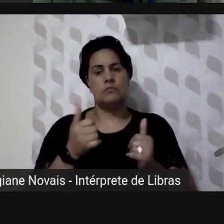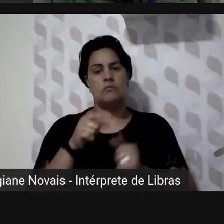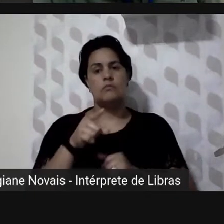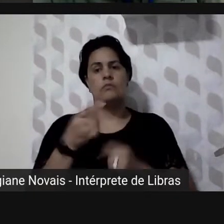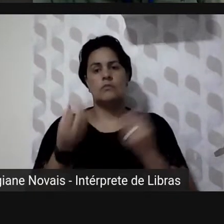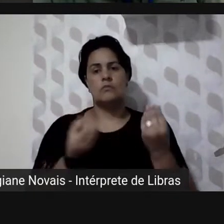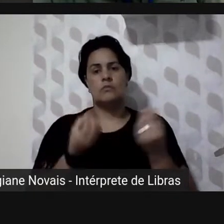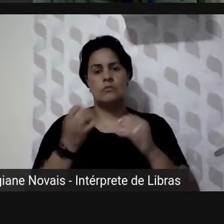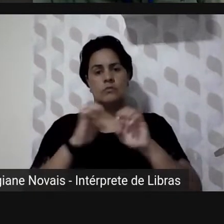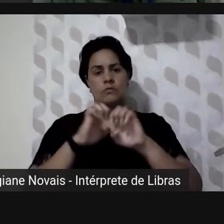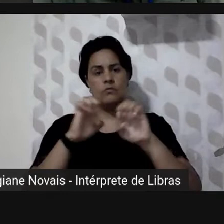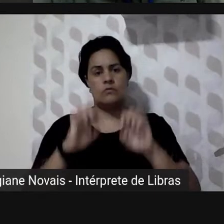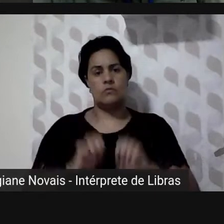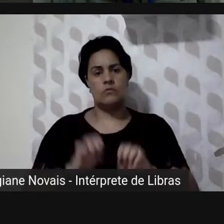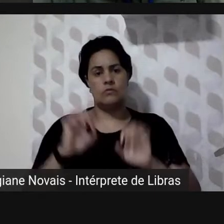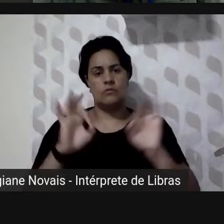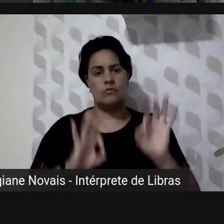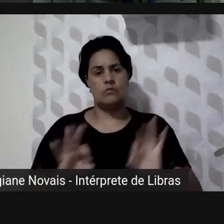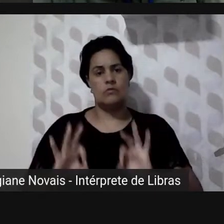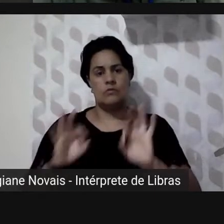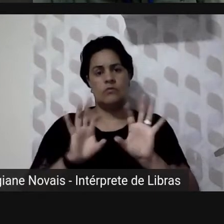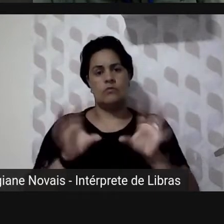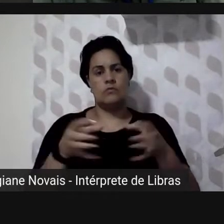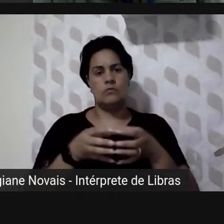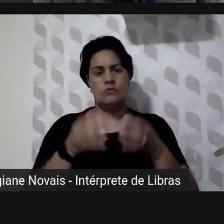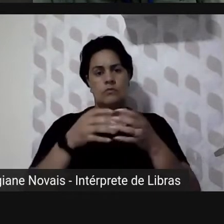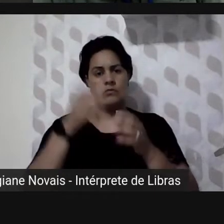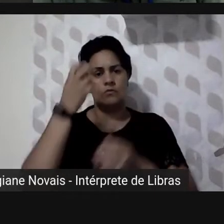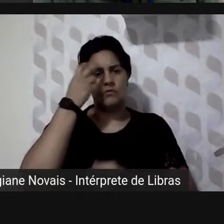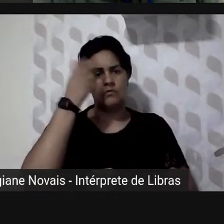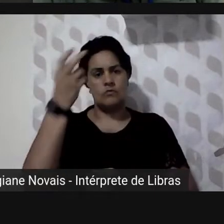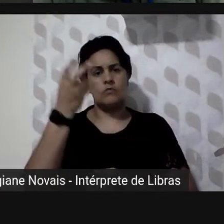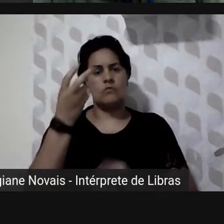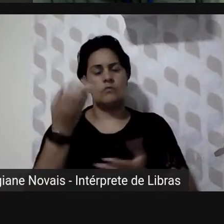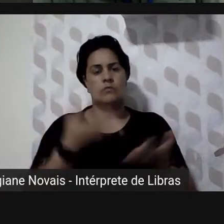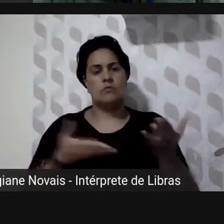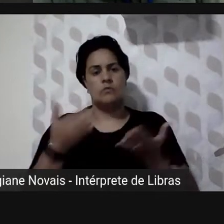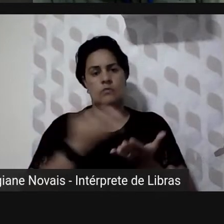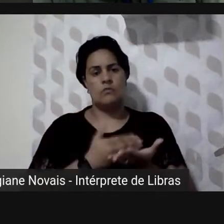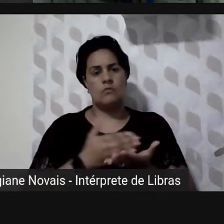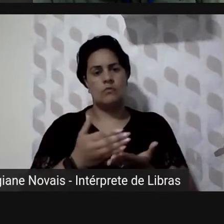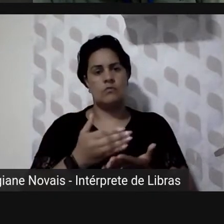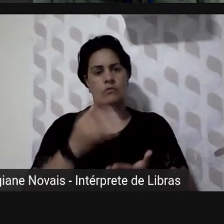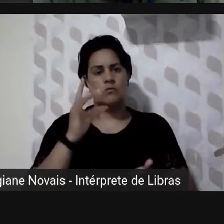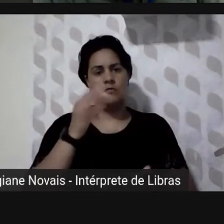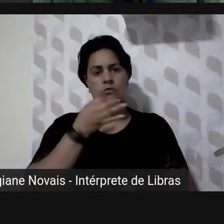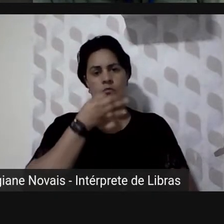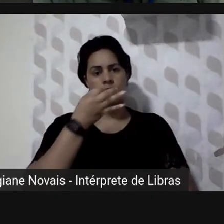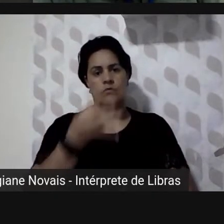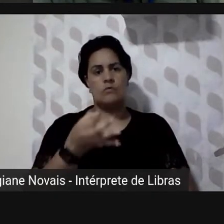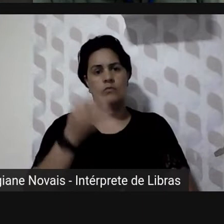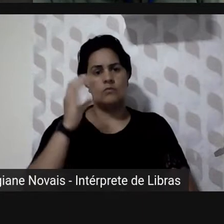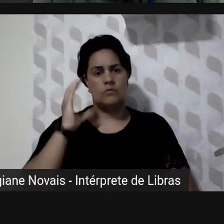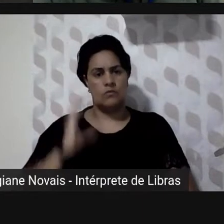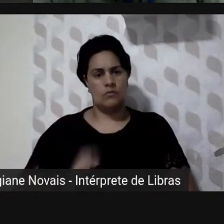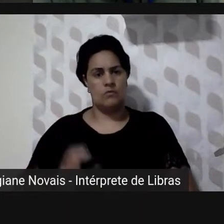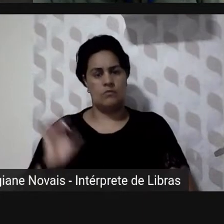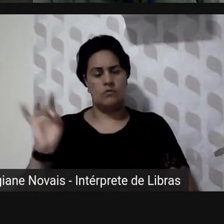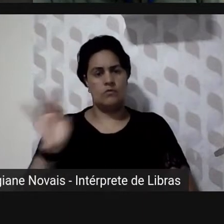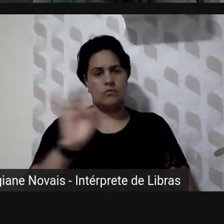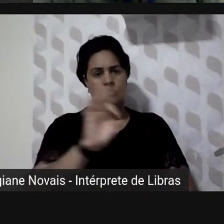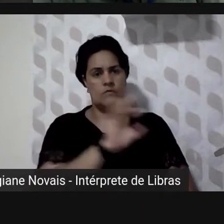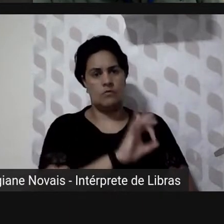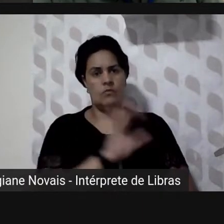estaria a equipe de expertes para dar o tratamento inicial as ideias oriundas de cidadãos e cidadãs vale lembrar que a